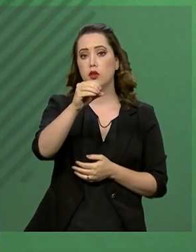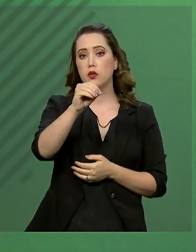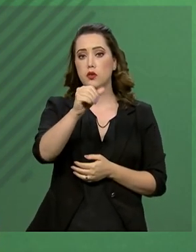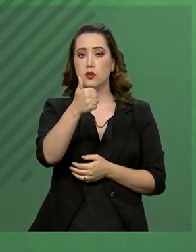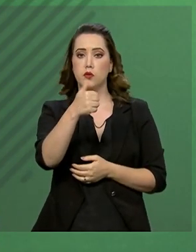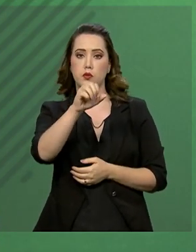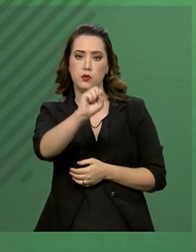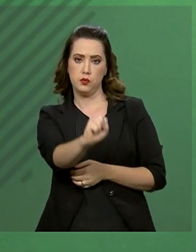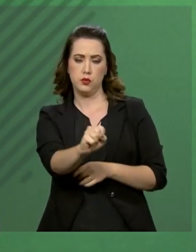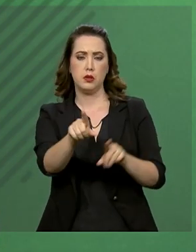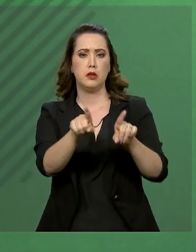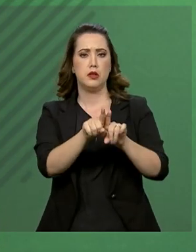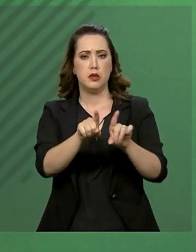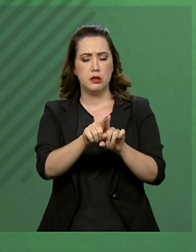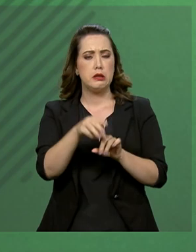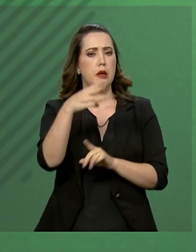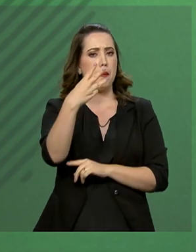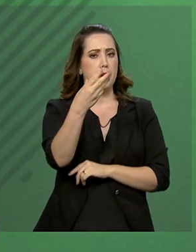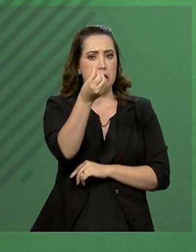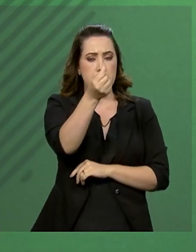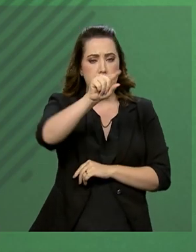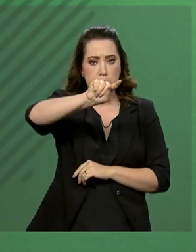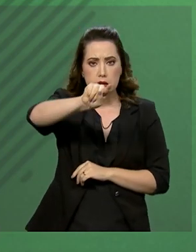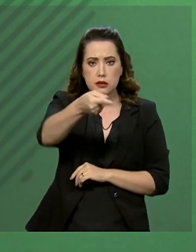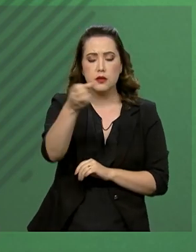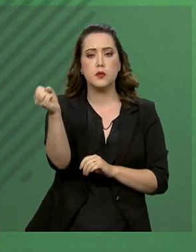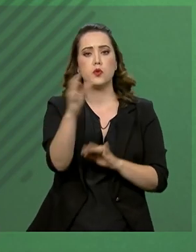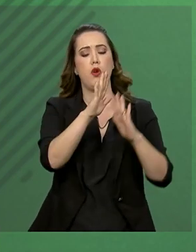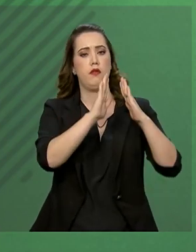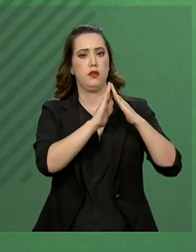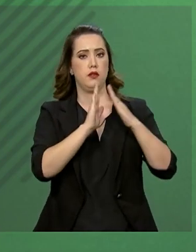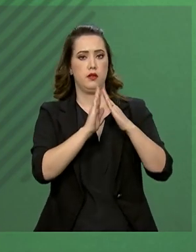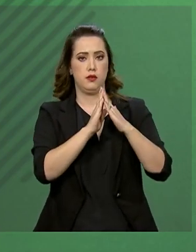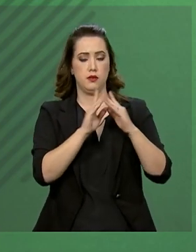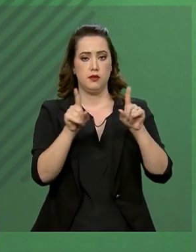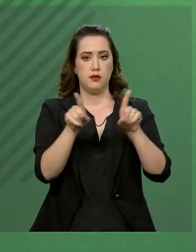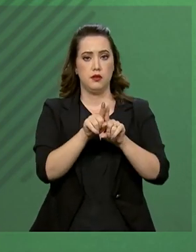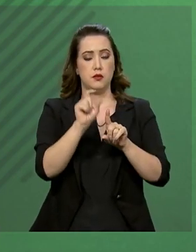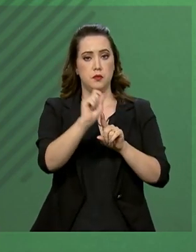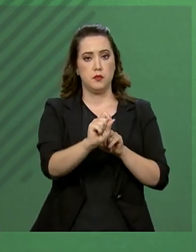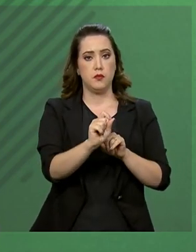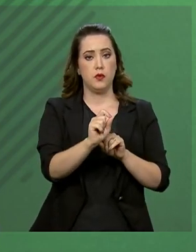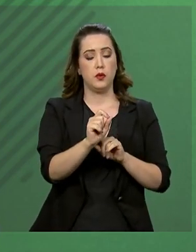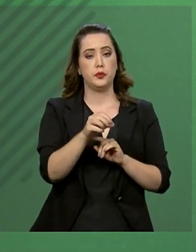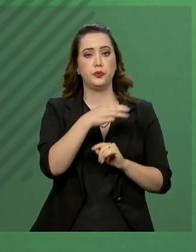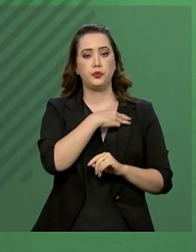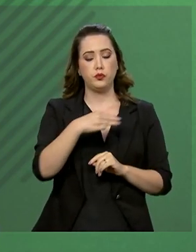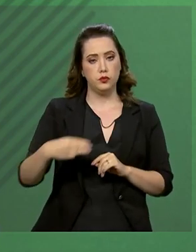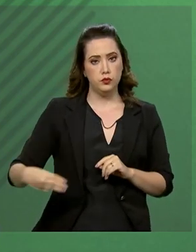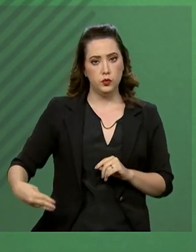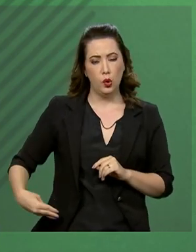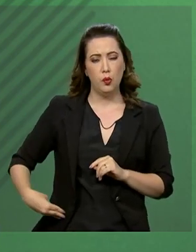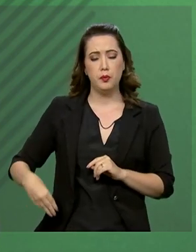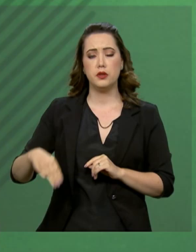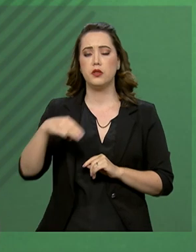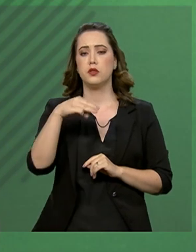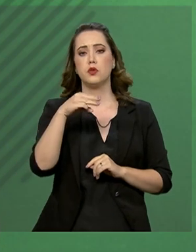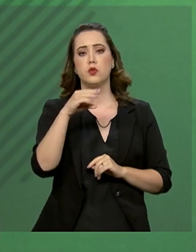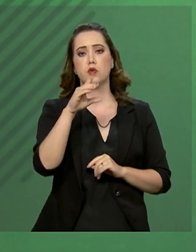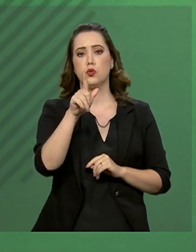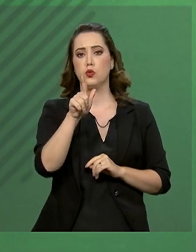contratação de 36 mil novas moradias. Segundo o ministro Gustavo Canuto,